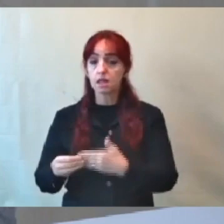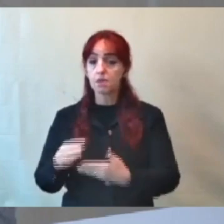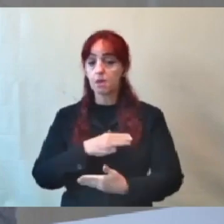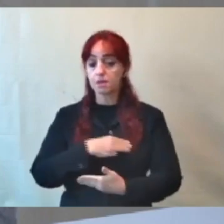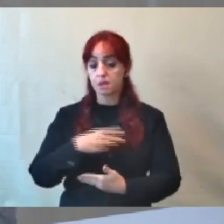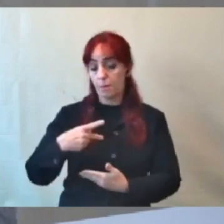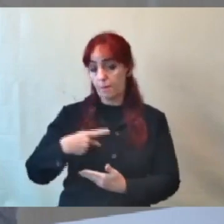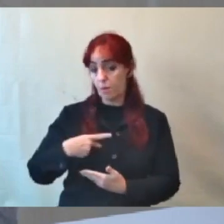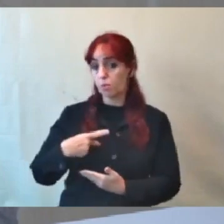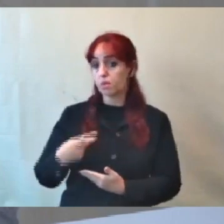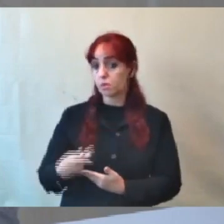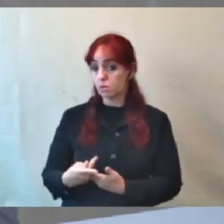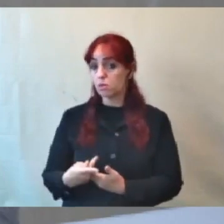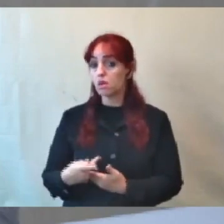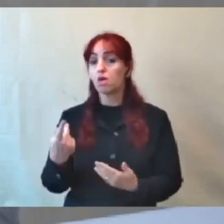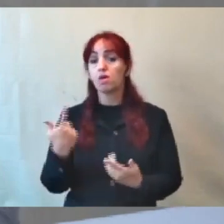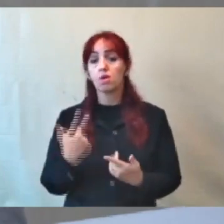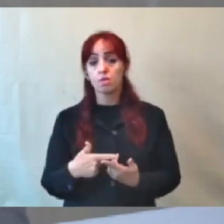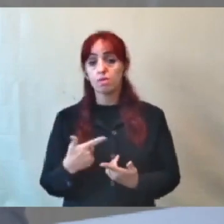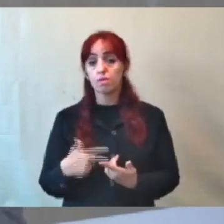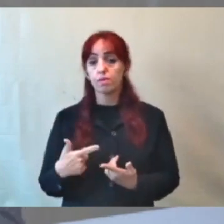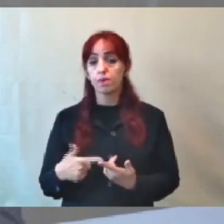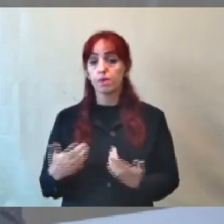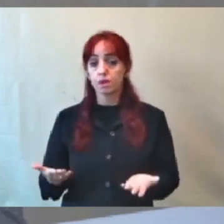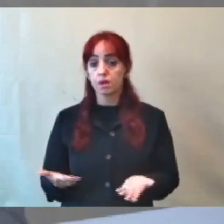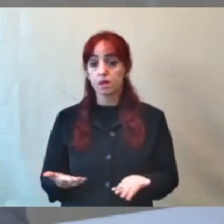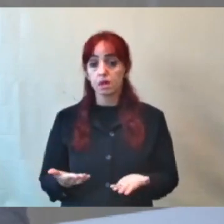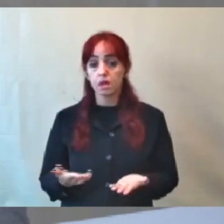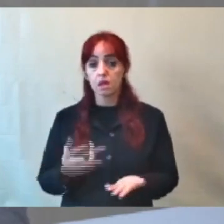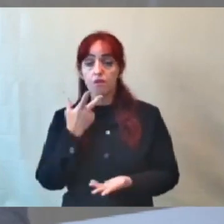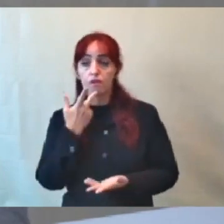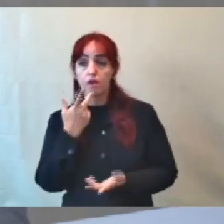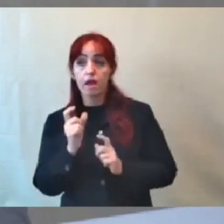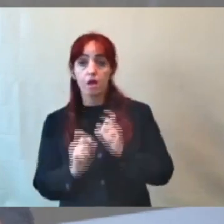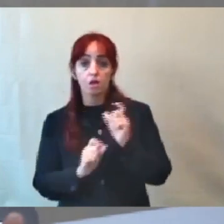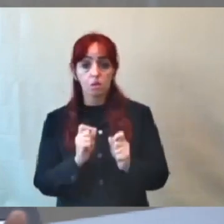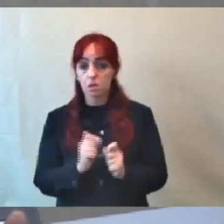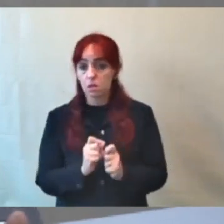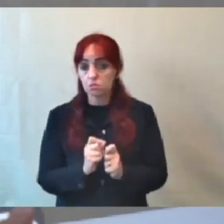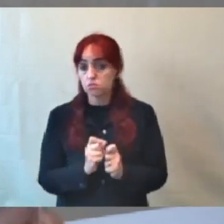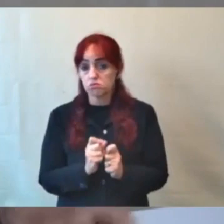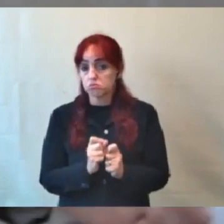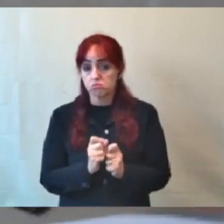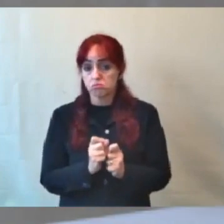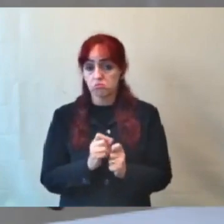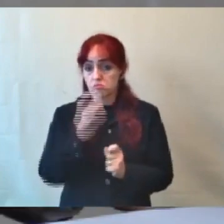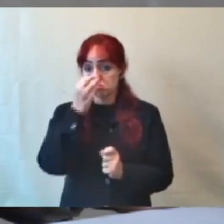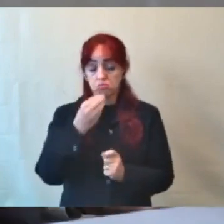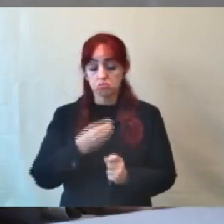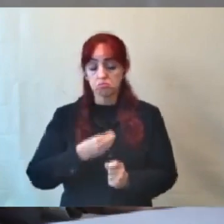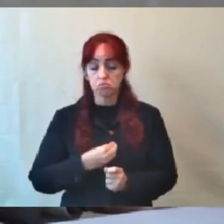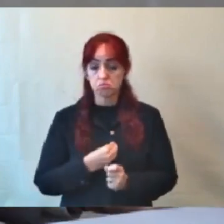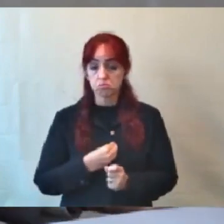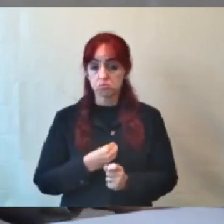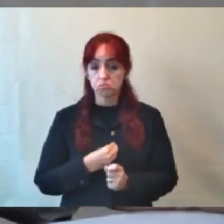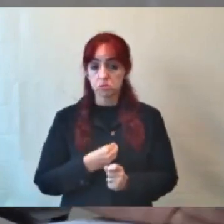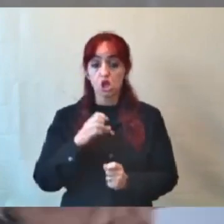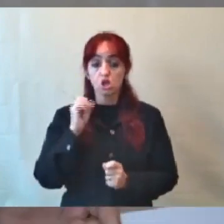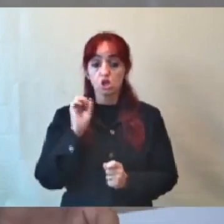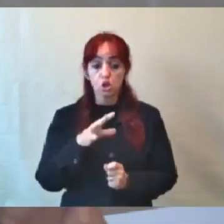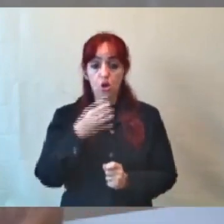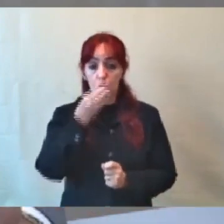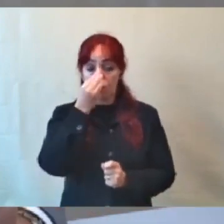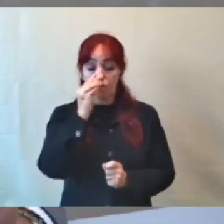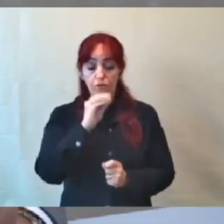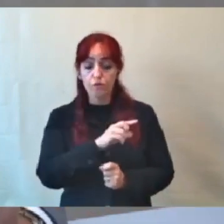e, porque, isso aí, eu que posso dizer, é um descaso, não só com a vossa excelência, é um